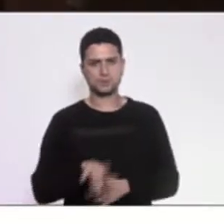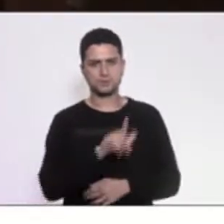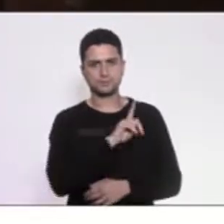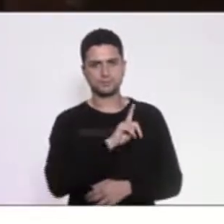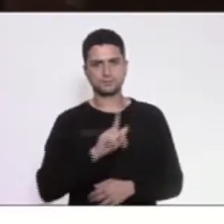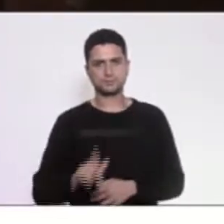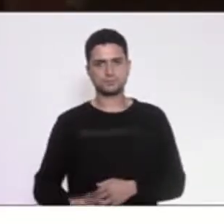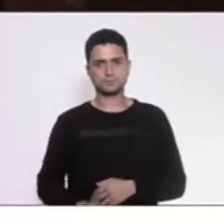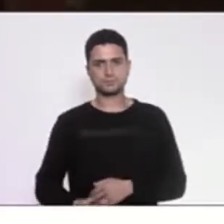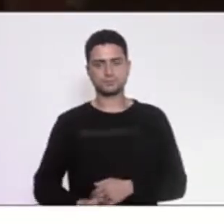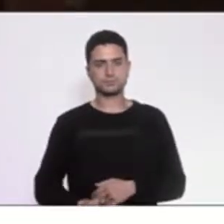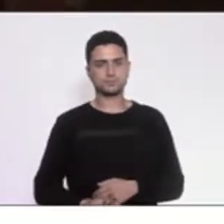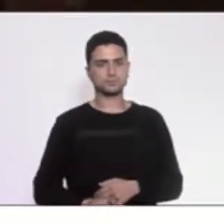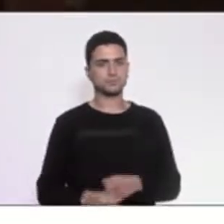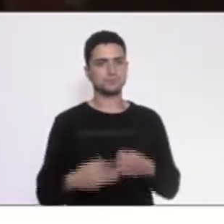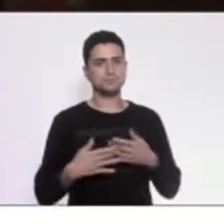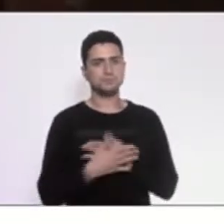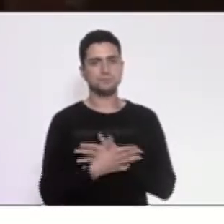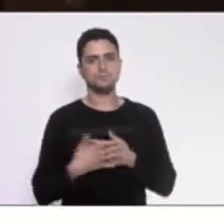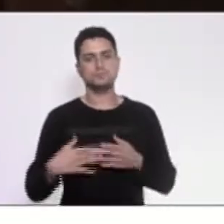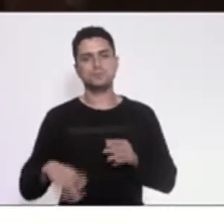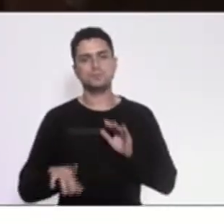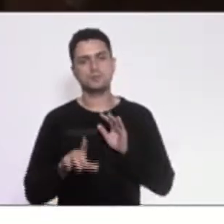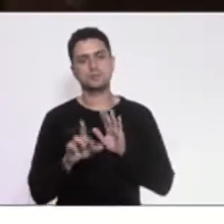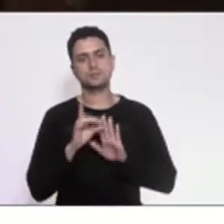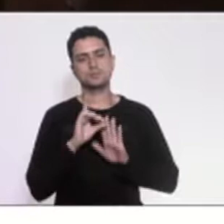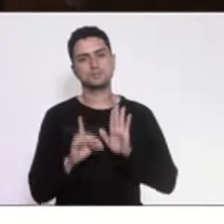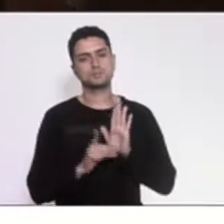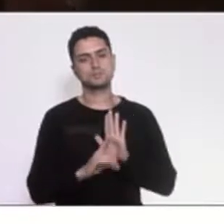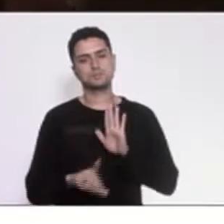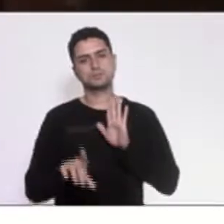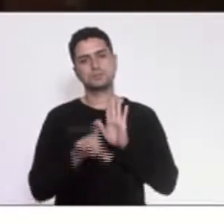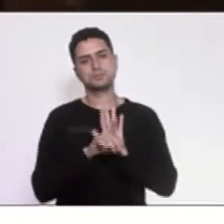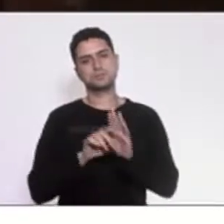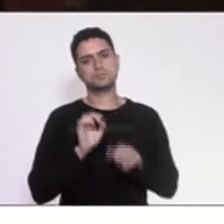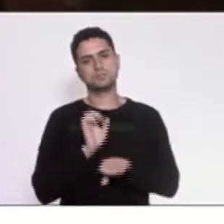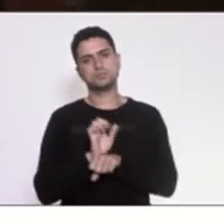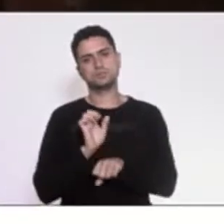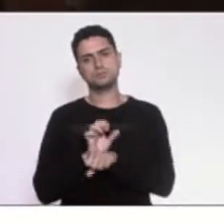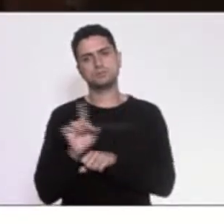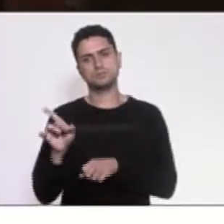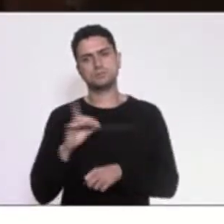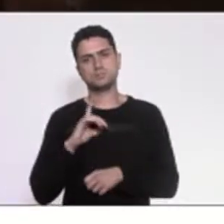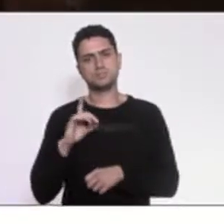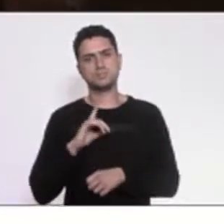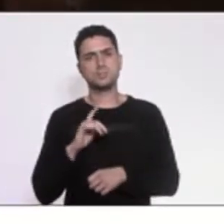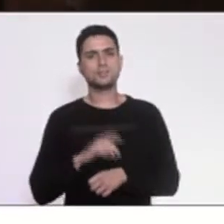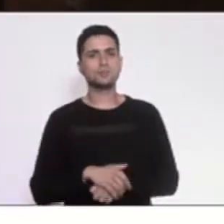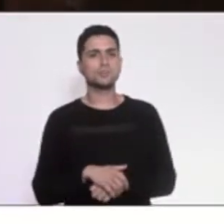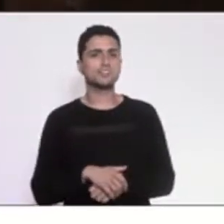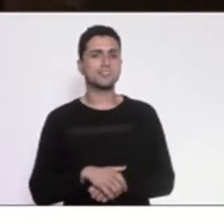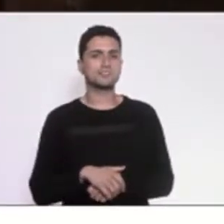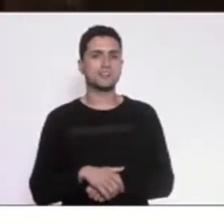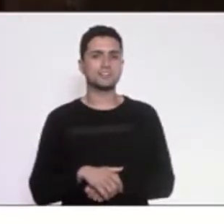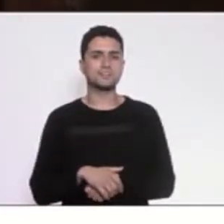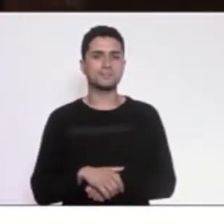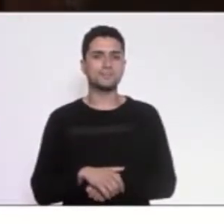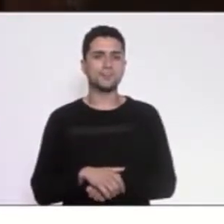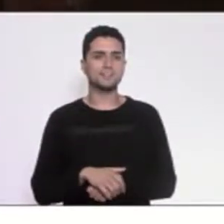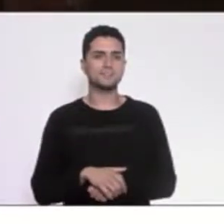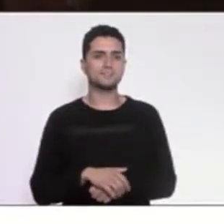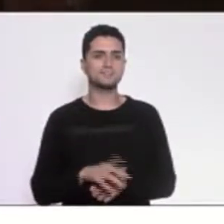O decreto Lei Estadual, na verdade, foi ali na fronteira do processo de fusão, a fronteira